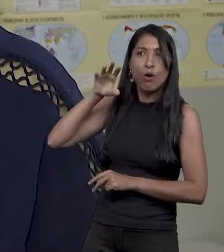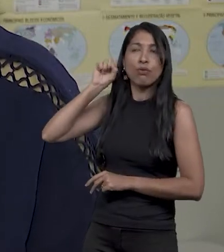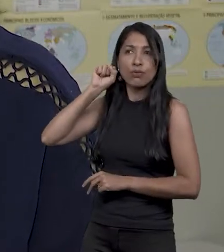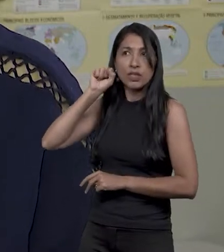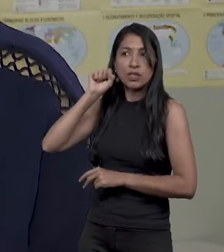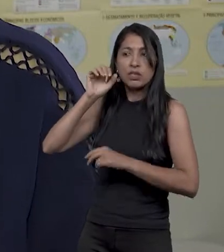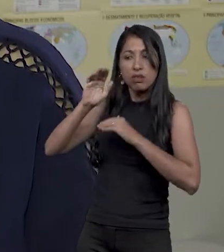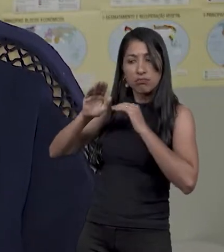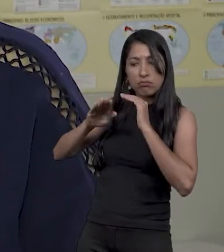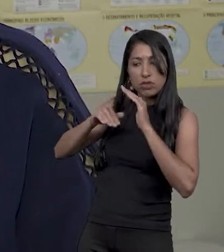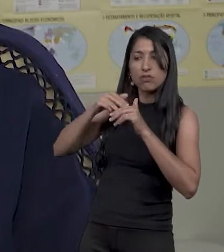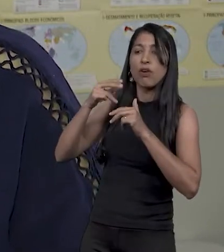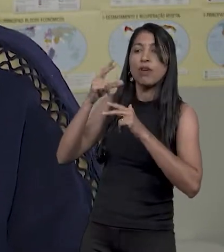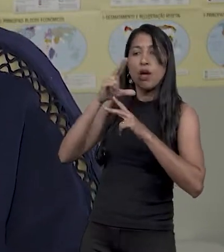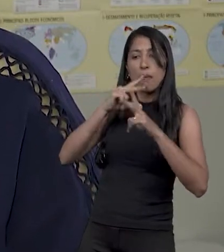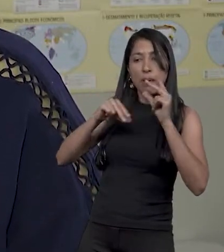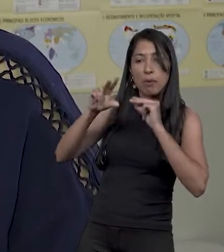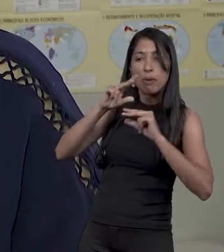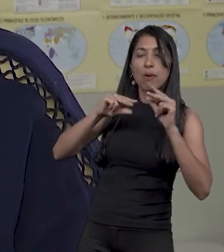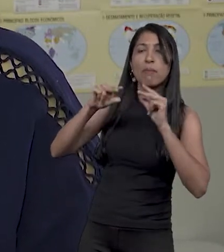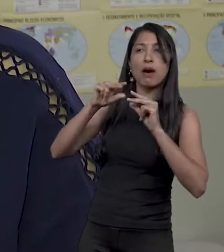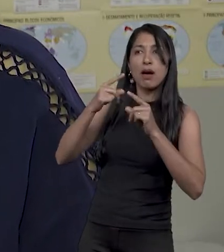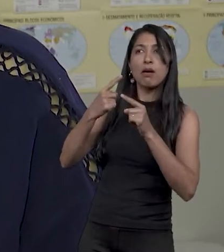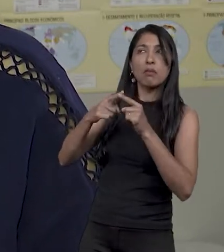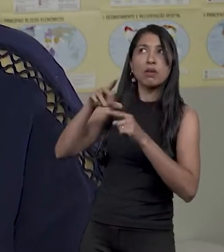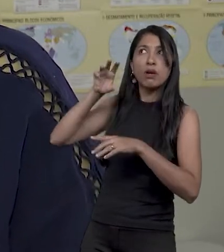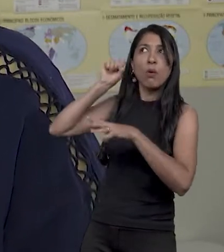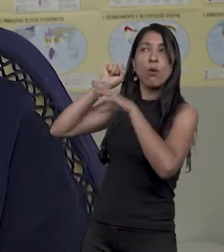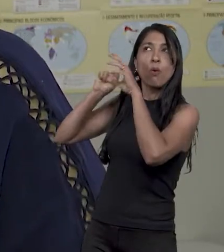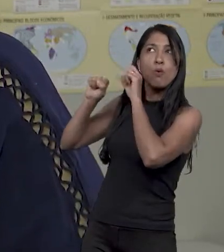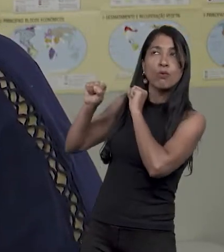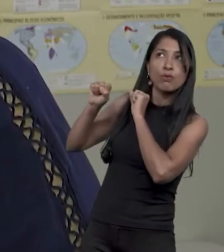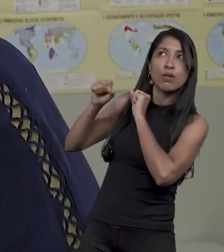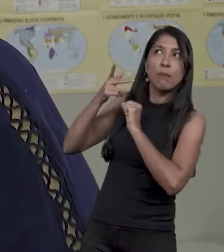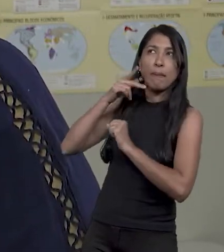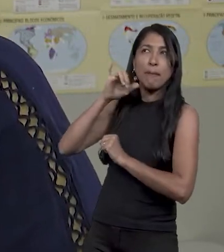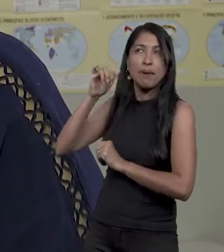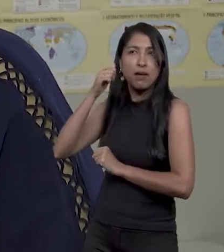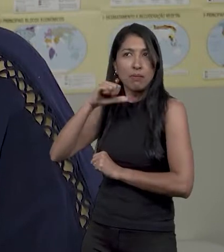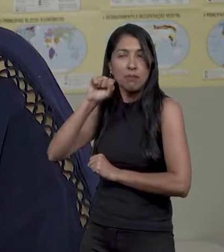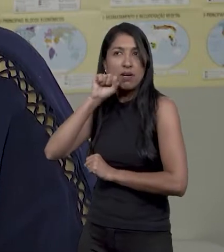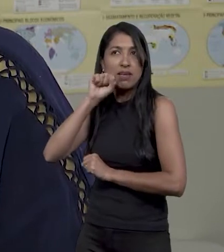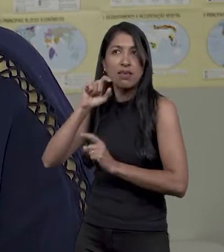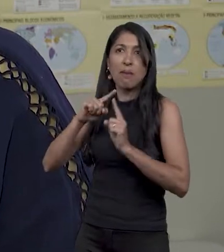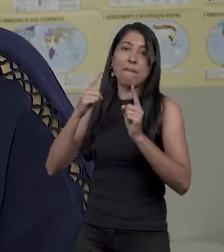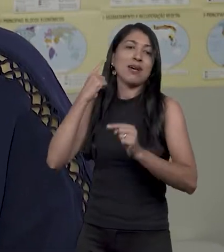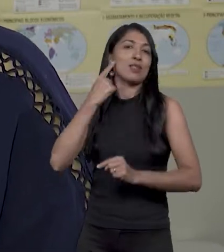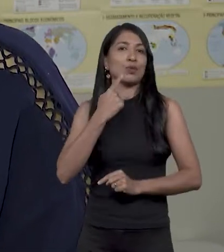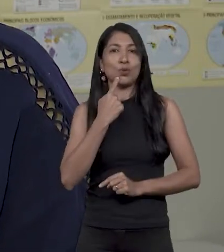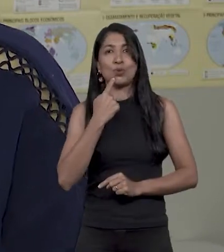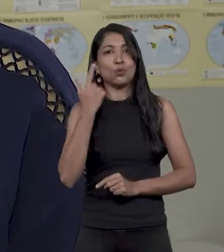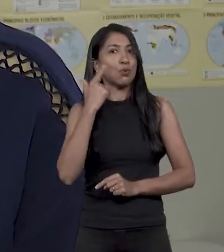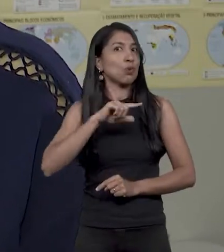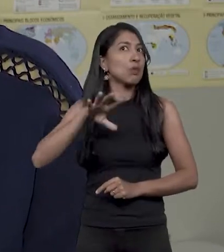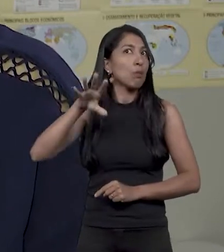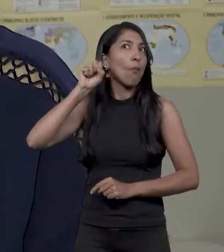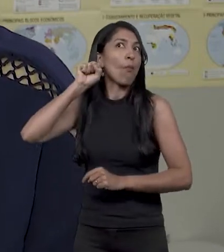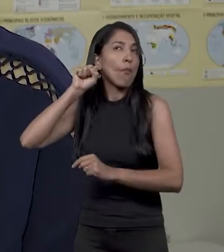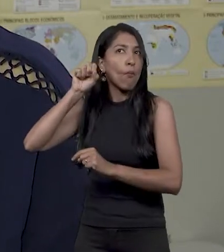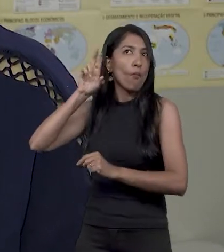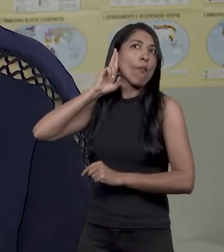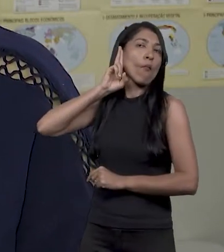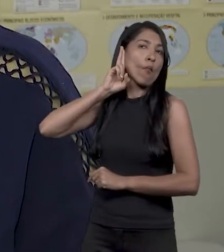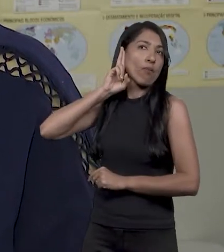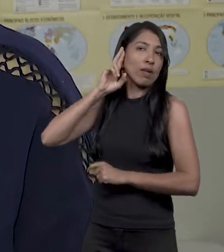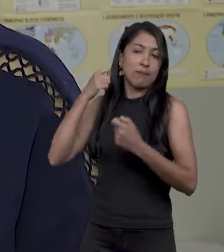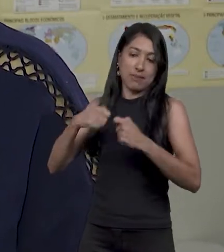desenvolve a fala porque ele ouve os pais falando. E o bebê surdo? Ele não ouve, mas ele tem que desenvolver a comunicação.